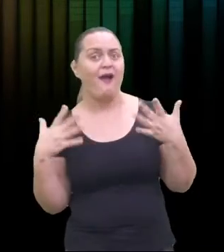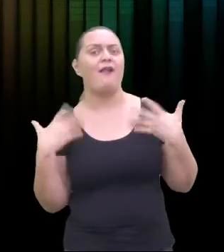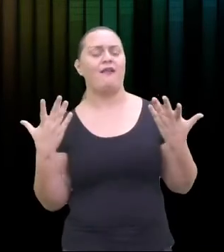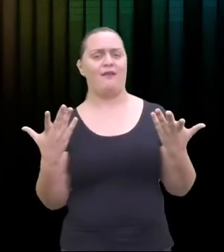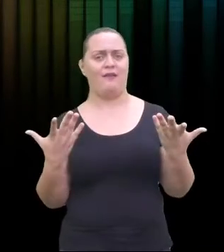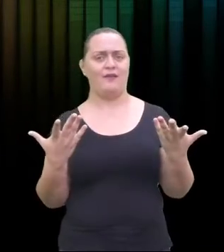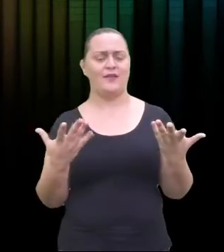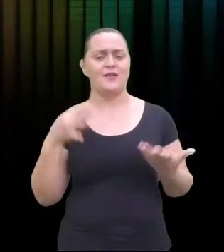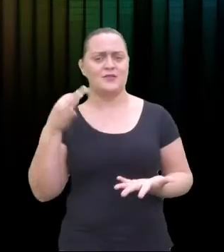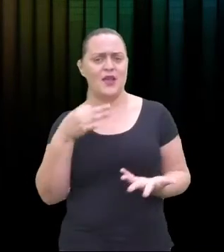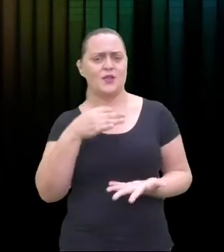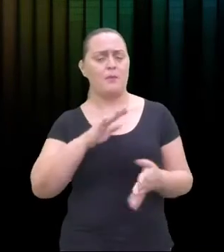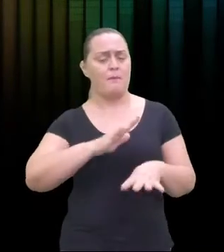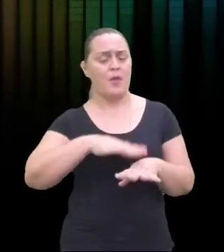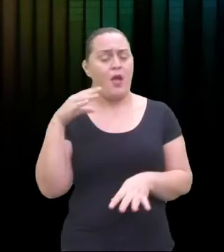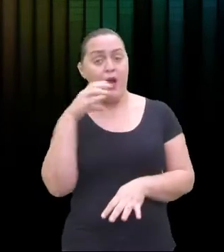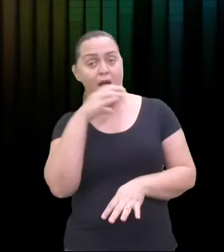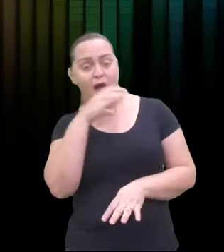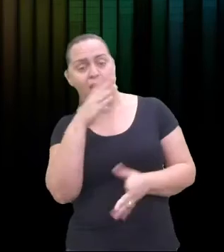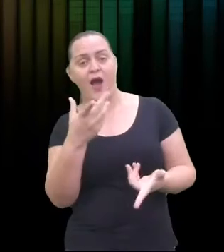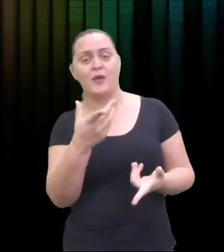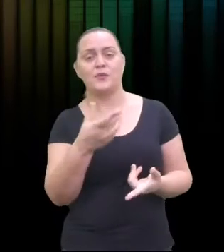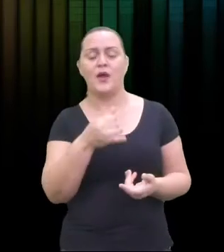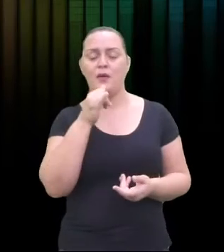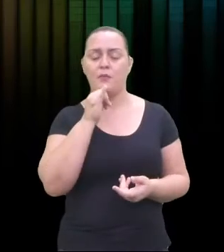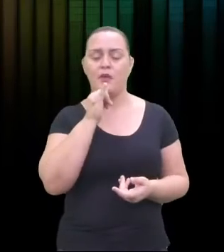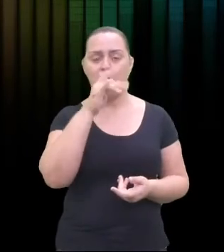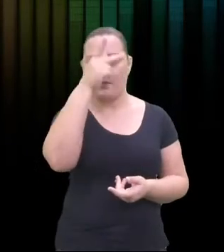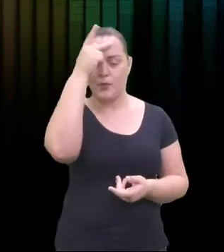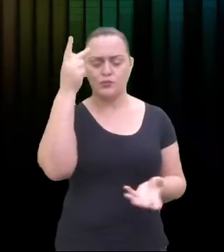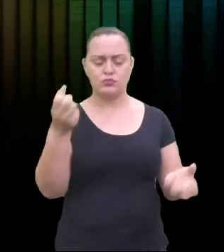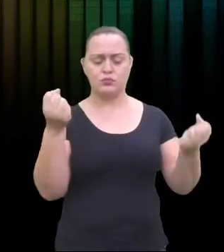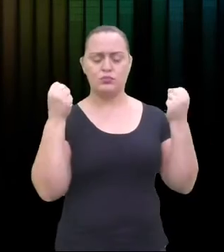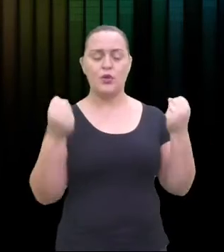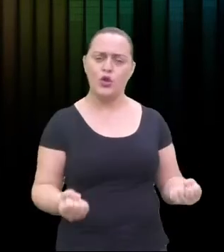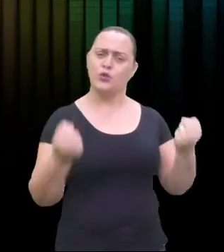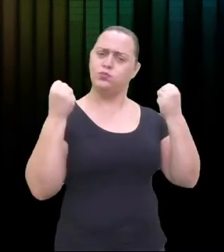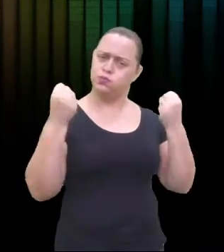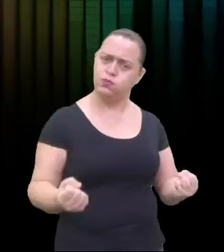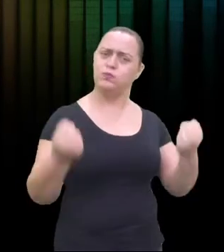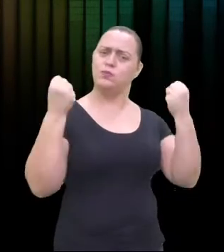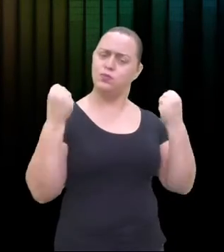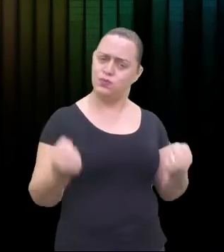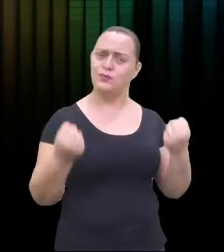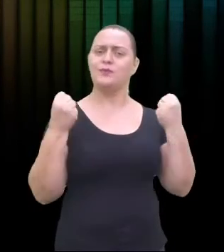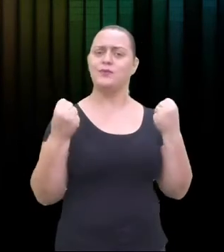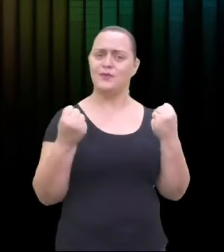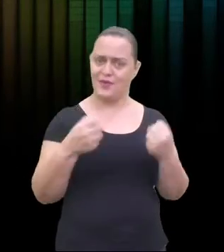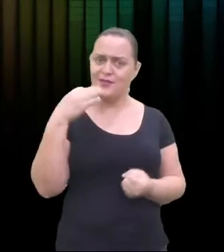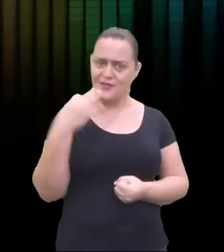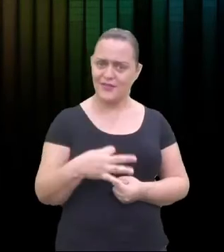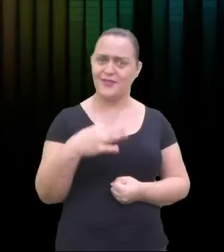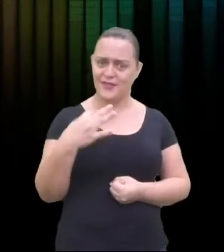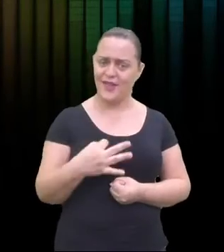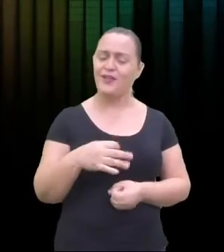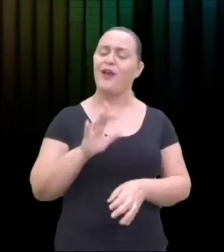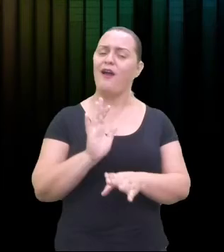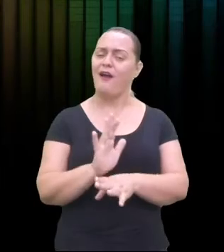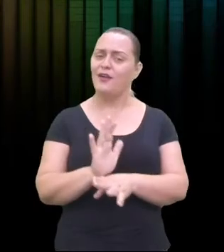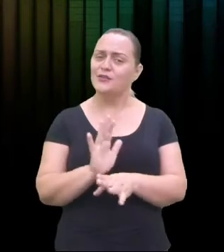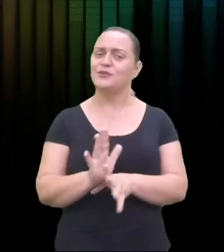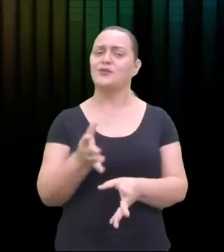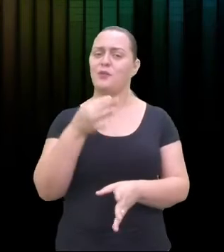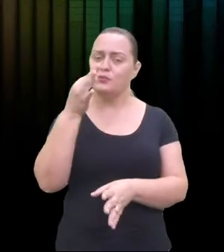for uma música mais rápida, você vai fazer um movimento mais rápido, né? Ó, que a